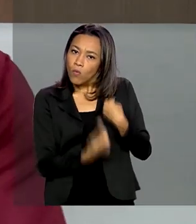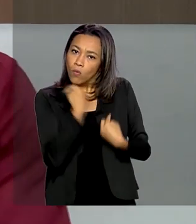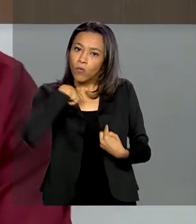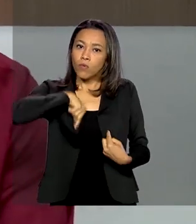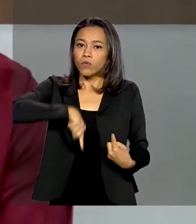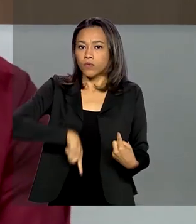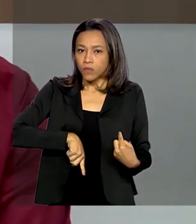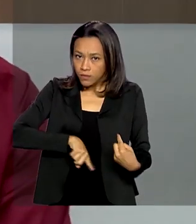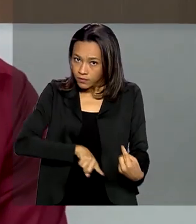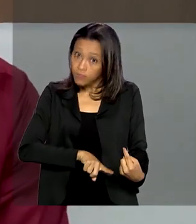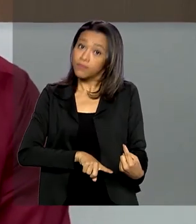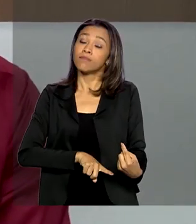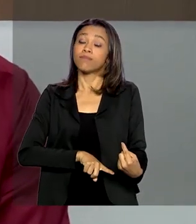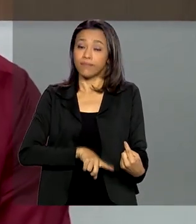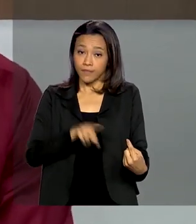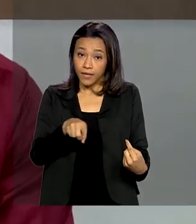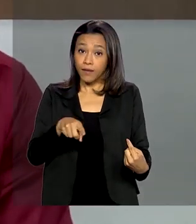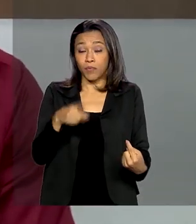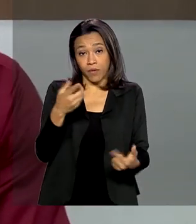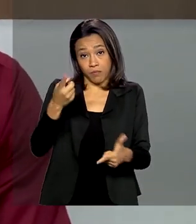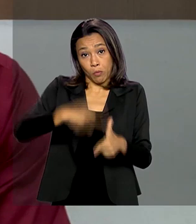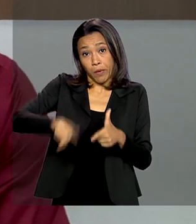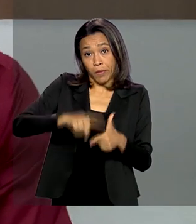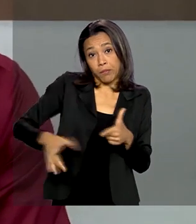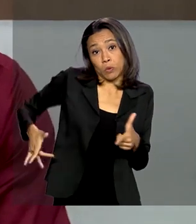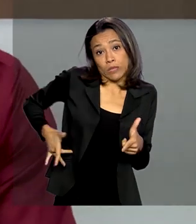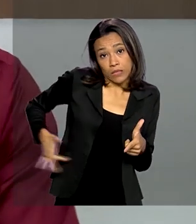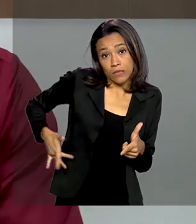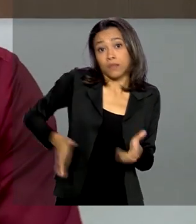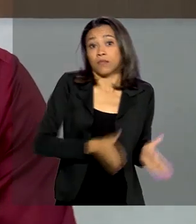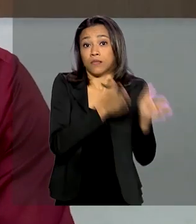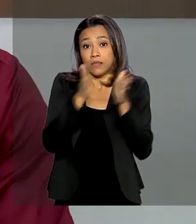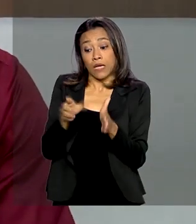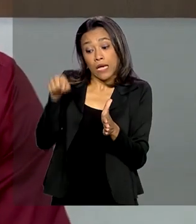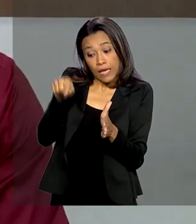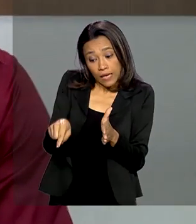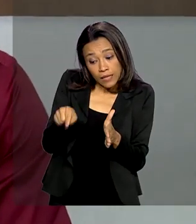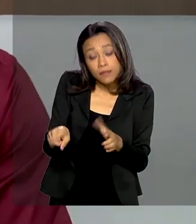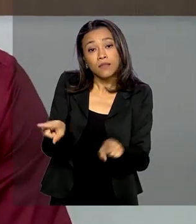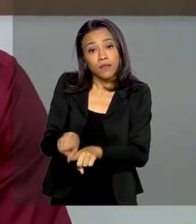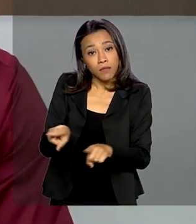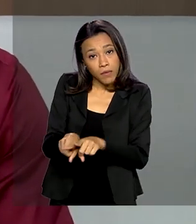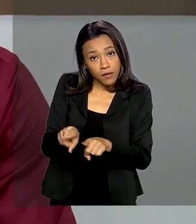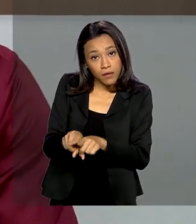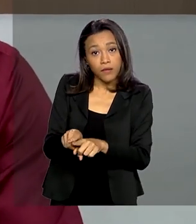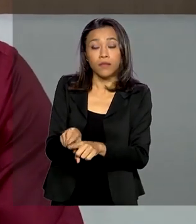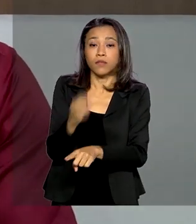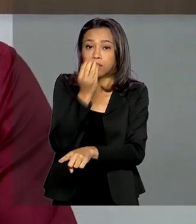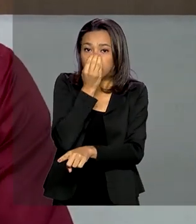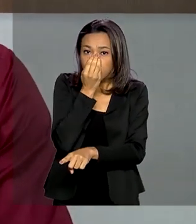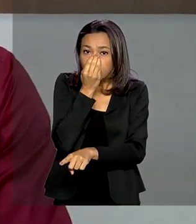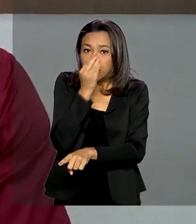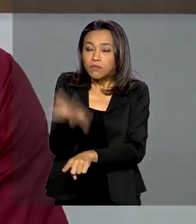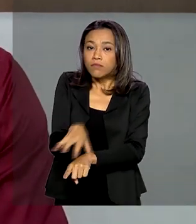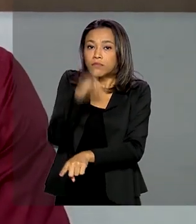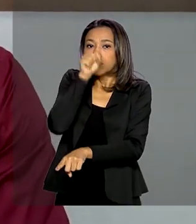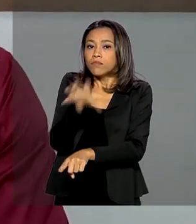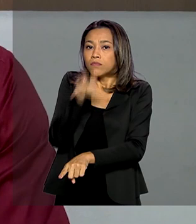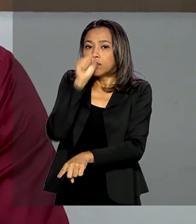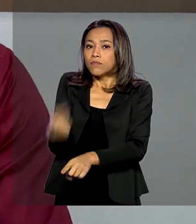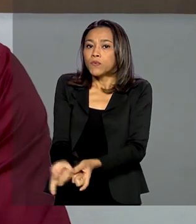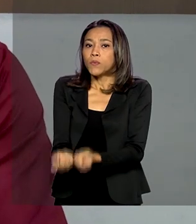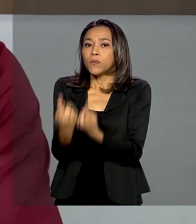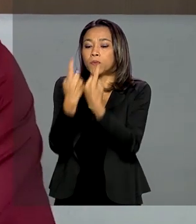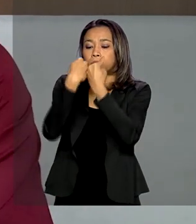corpo, fazendo a função dos rins, esse equipamento, por meio de uma membrana especial, oxigena o sangue do